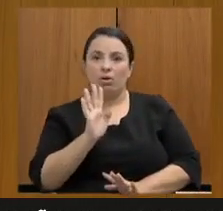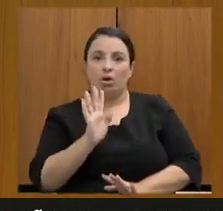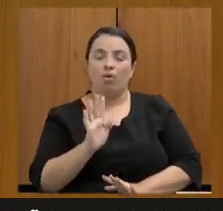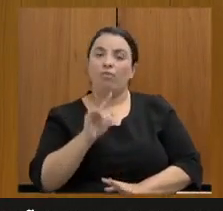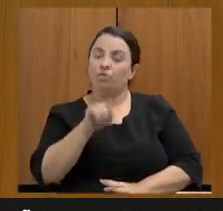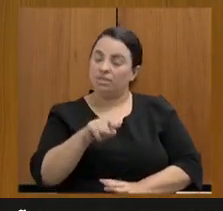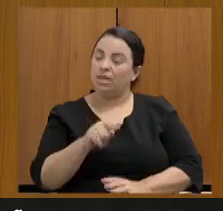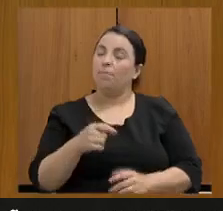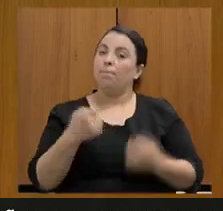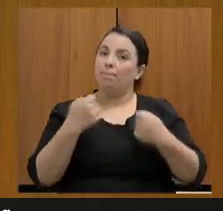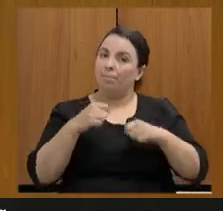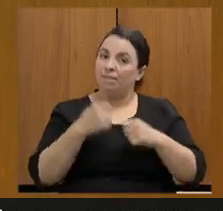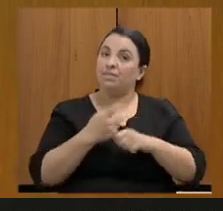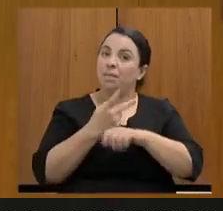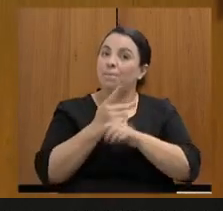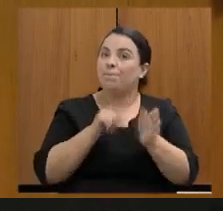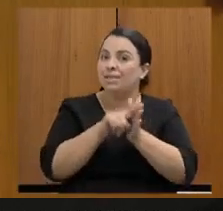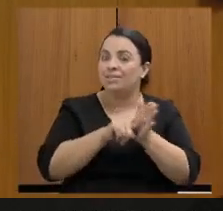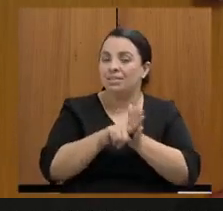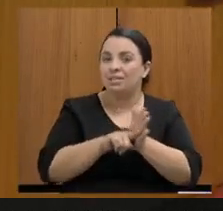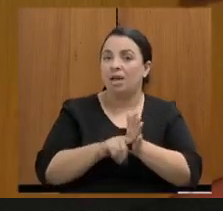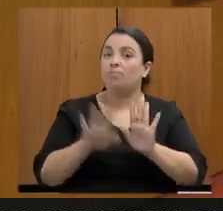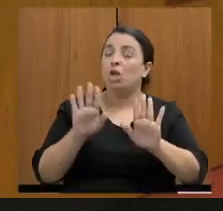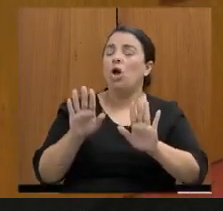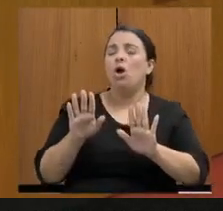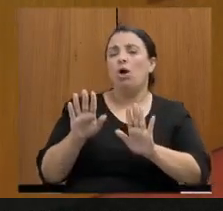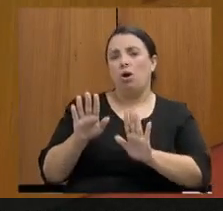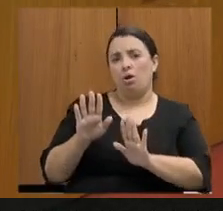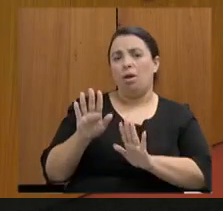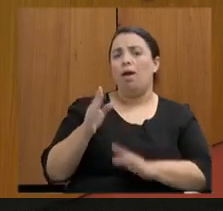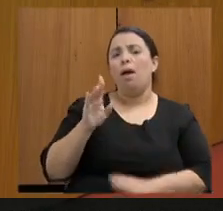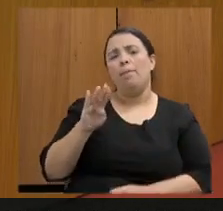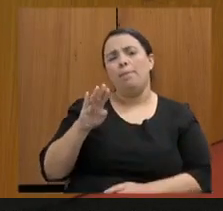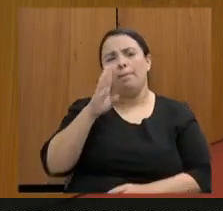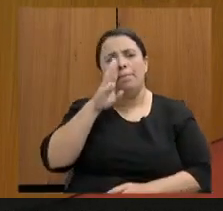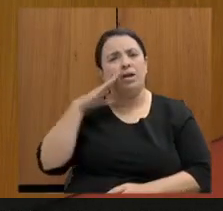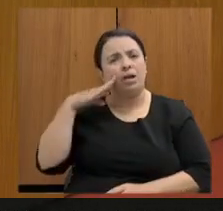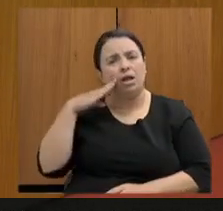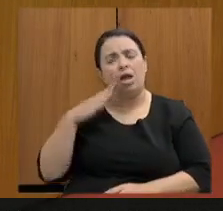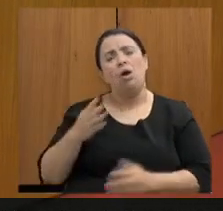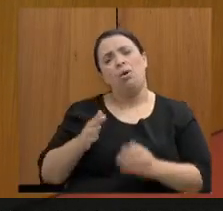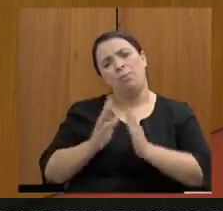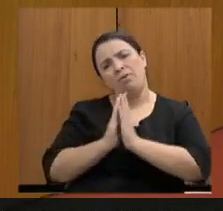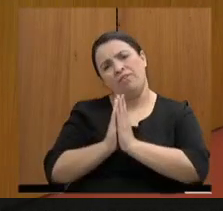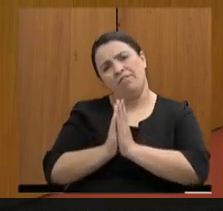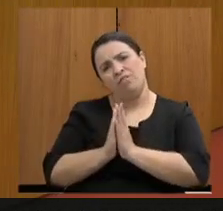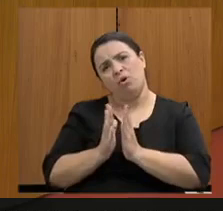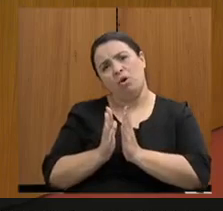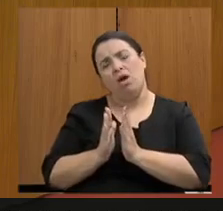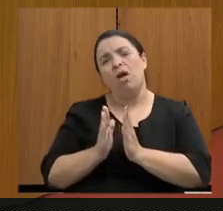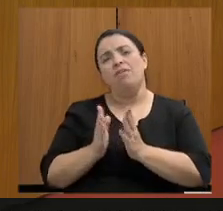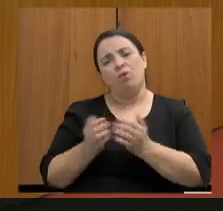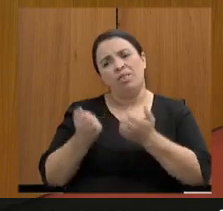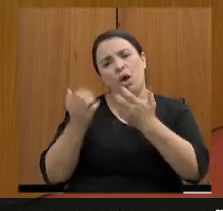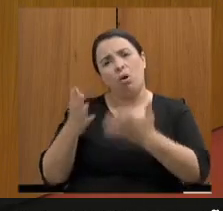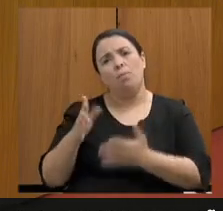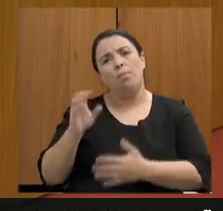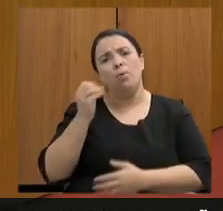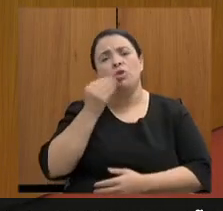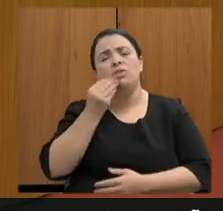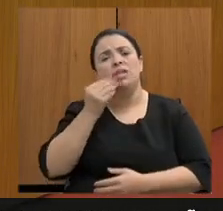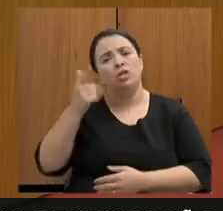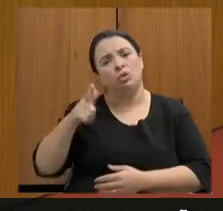dedicação, educação, mas o objetivo é dar oportunidade aos outros colegas que estão inscritos Então,